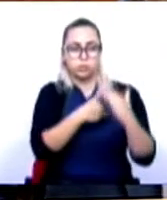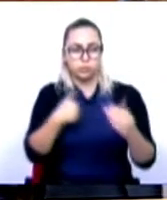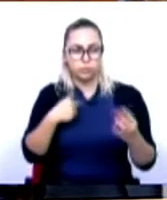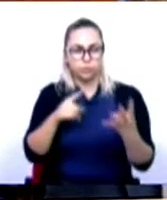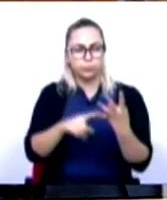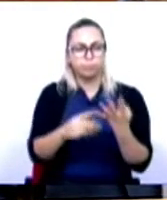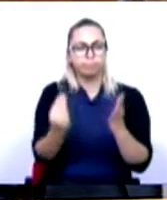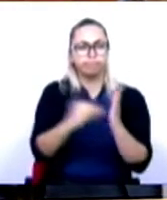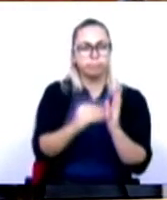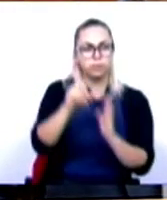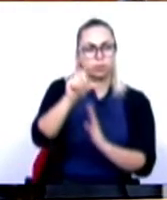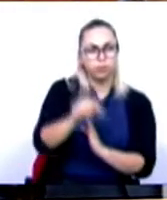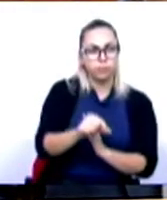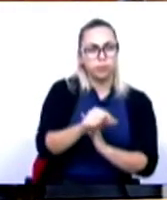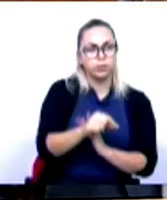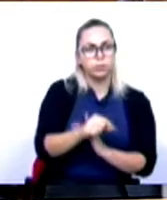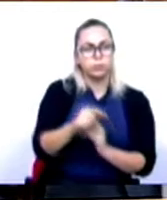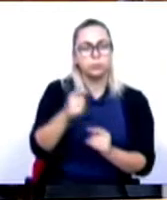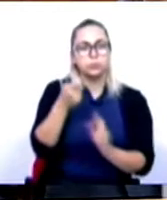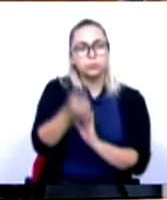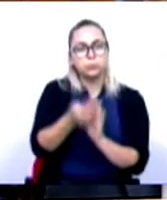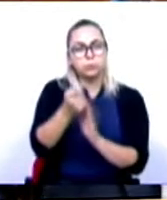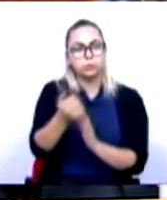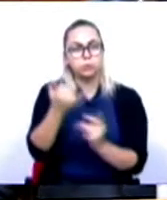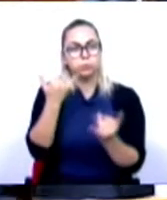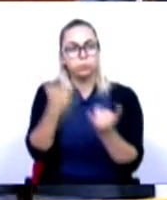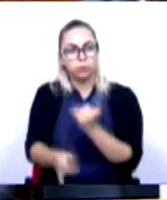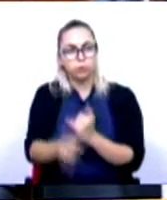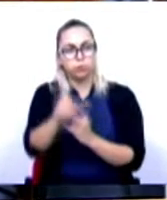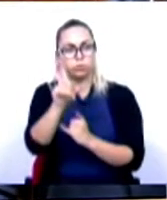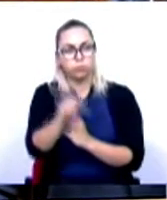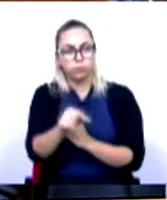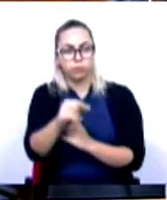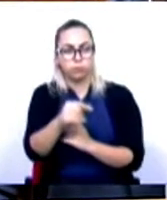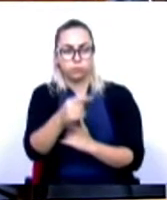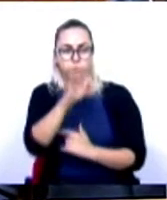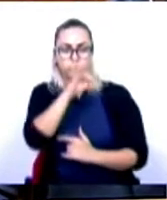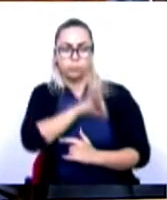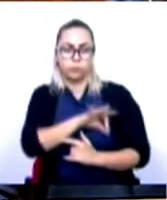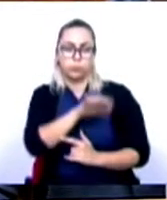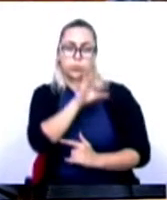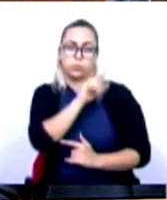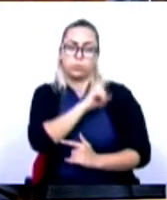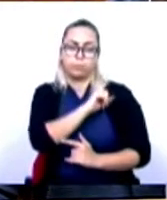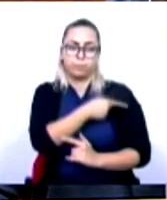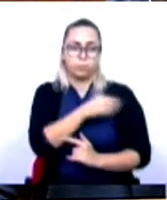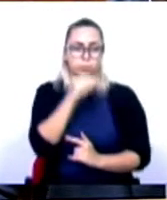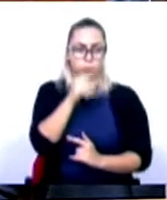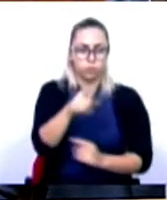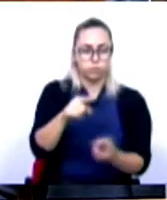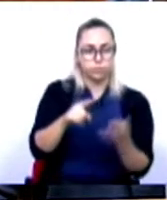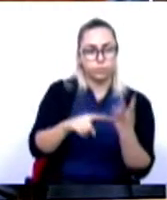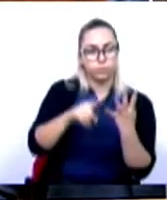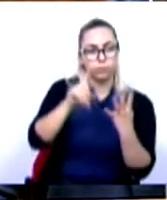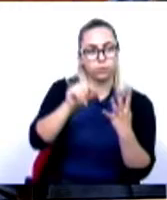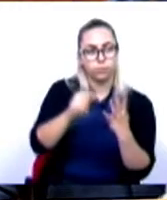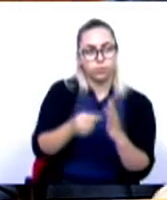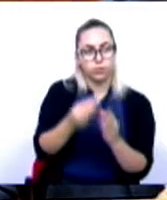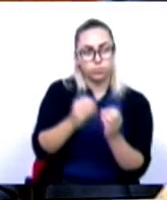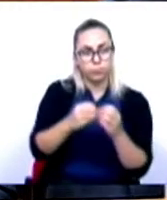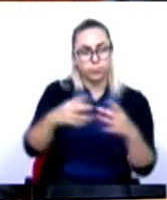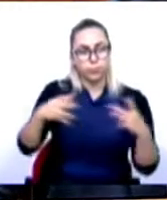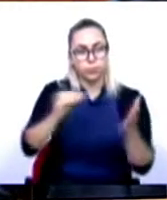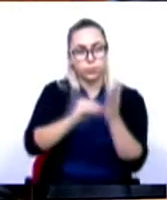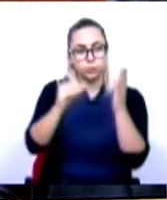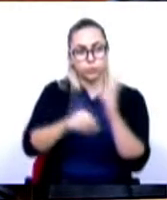Foi introduzido o subsídio de risco e suplemento remuneratório para os profissionais das Forças de Segurança. Foram aumentadas contratações